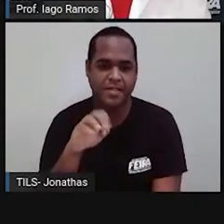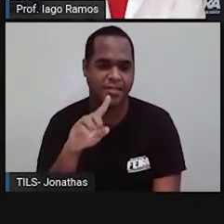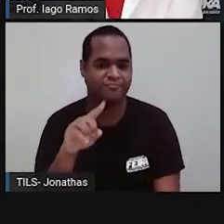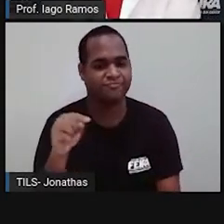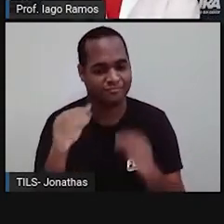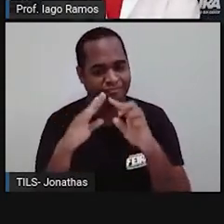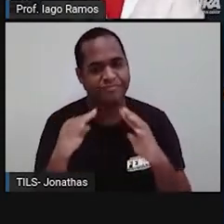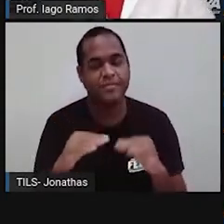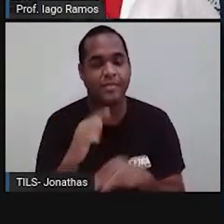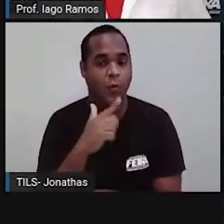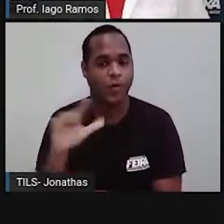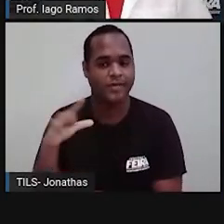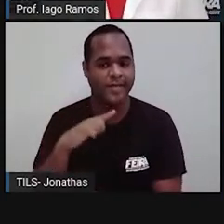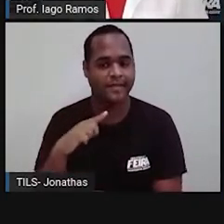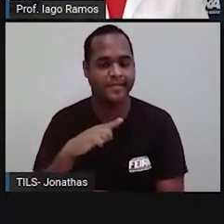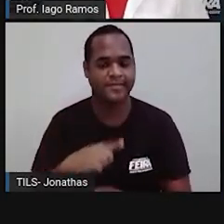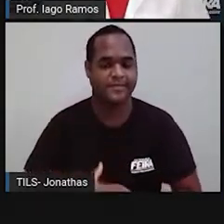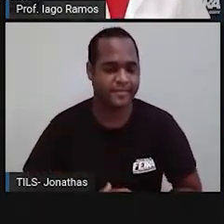Próxima fase.